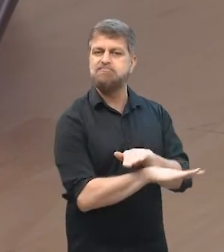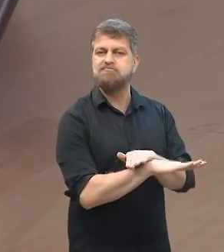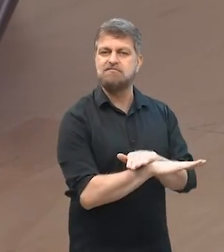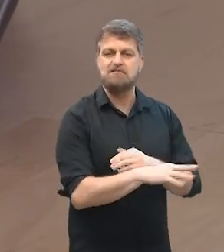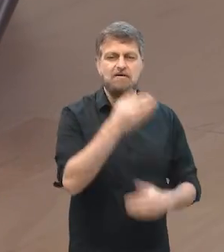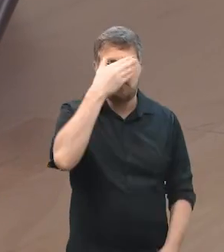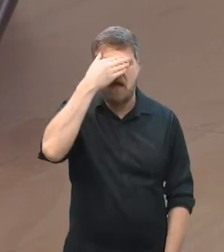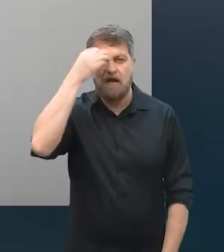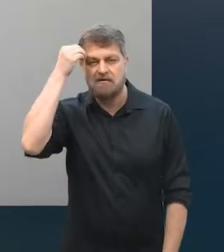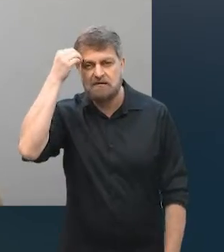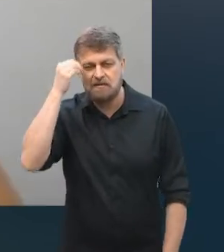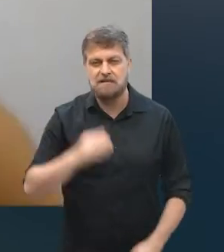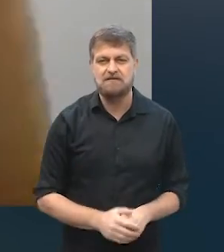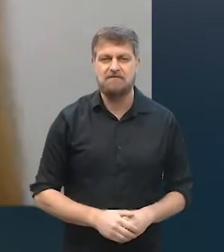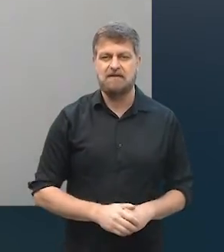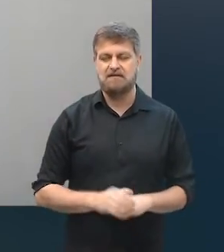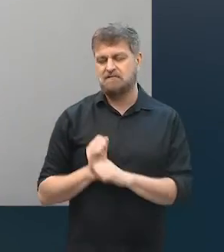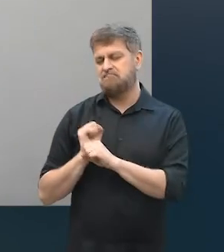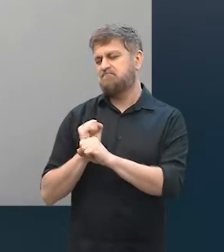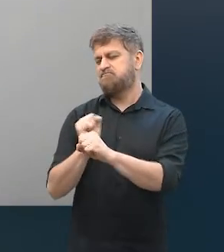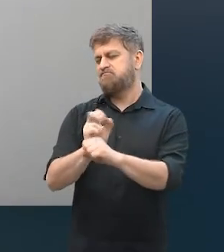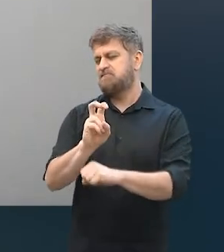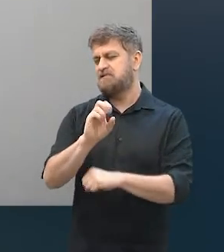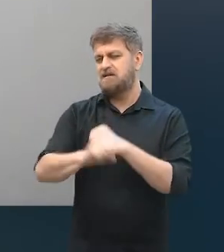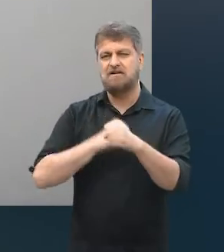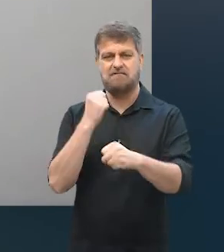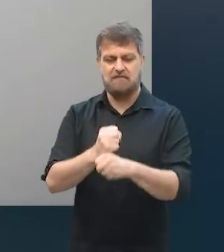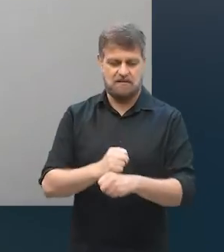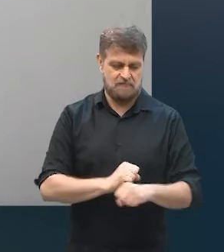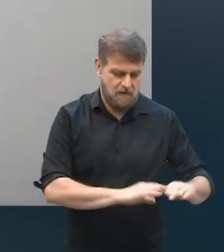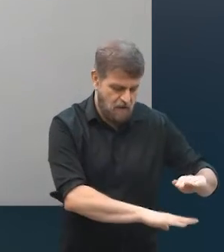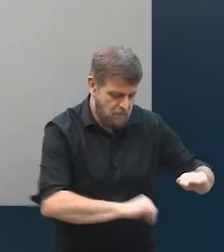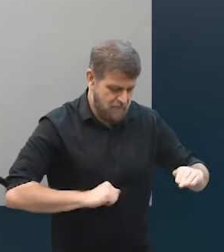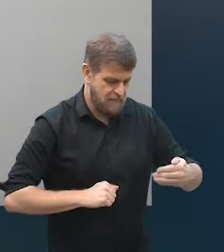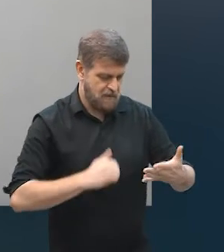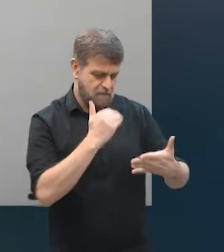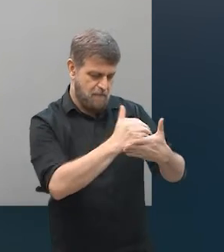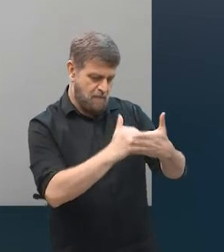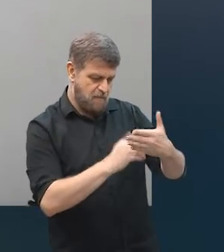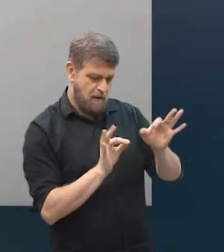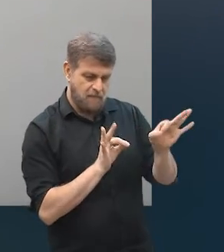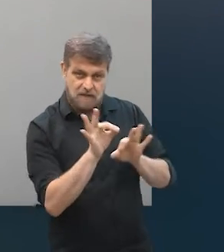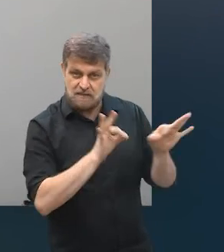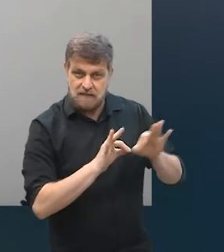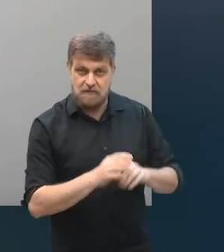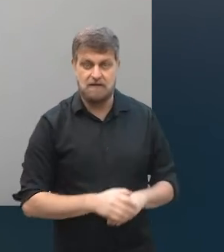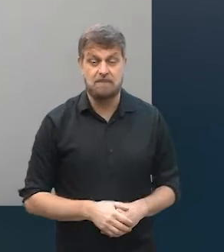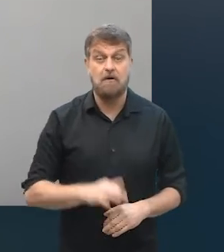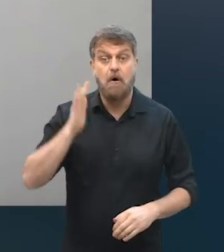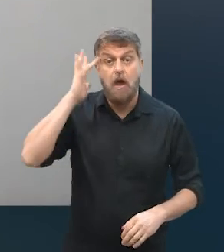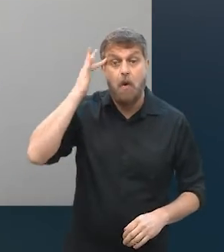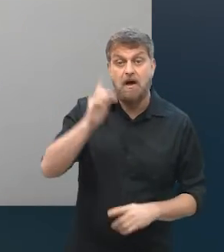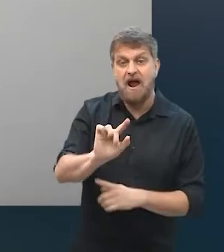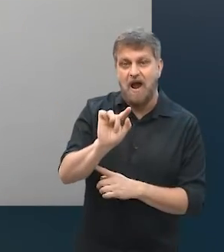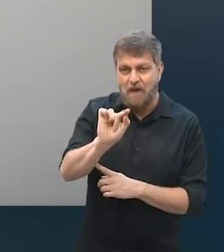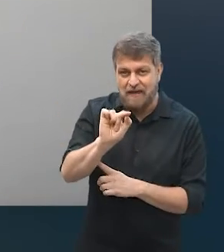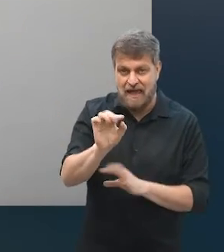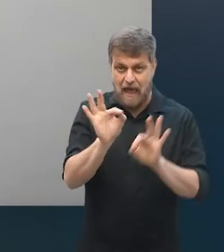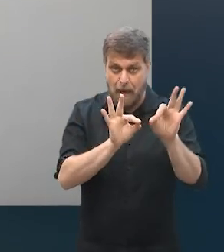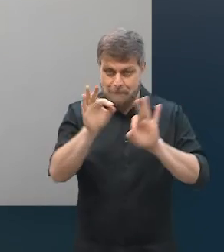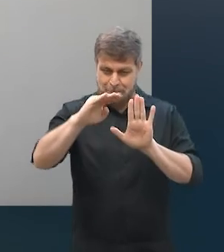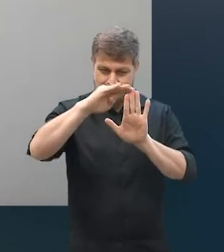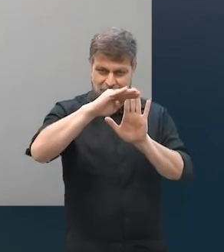e eu posso usar esse planejamento durante os próximos cinco, dez anos, e você foi muito feliz, eu acho que quando a gente fala em